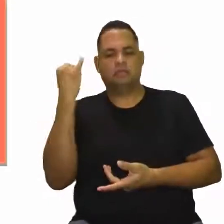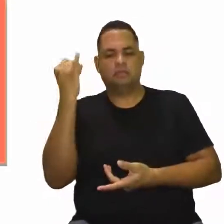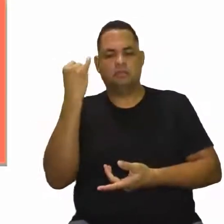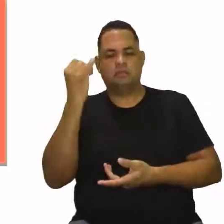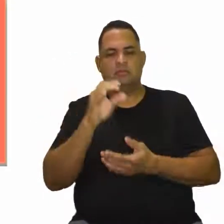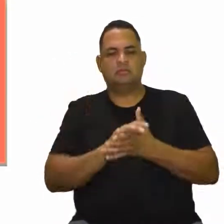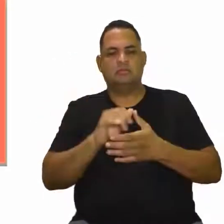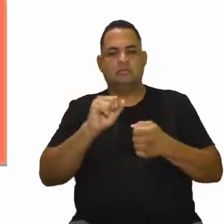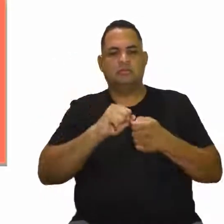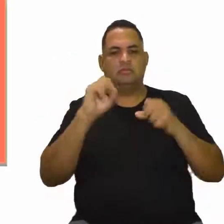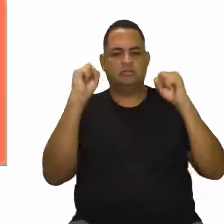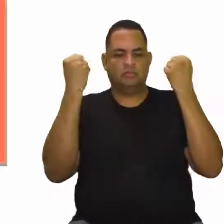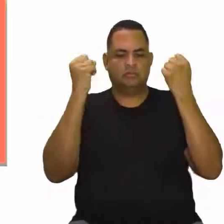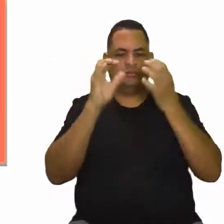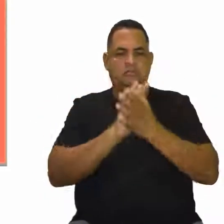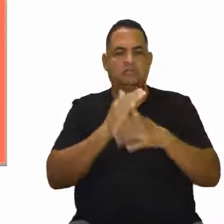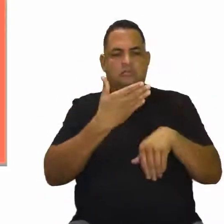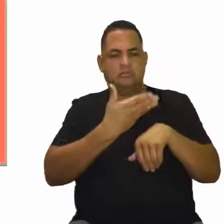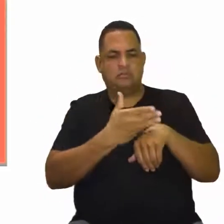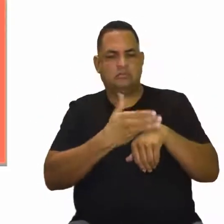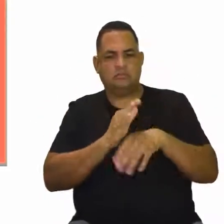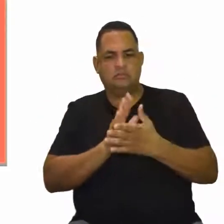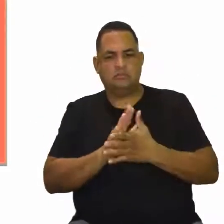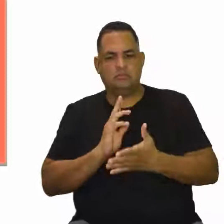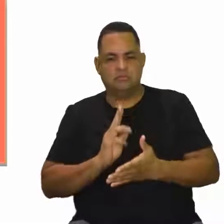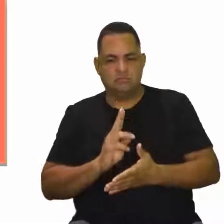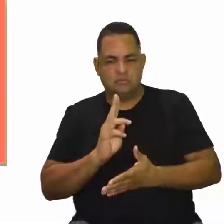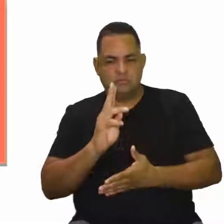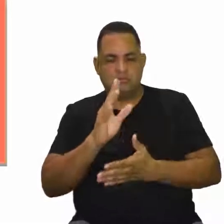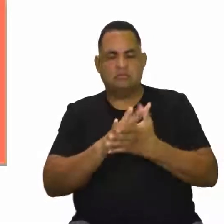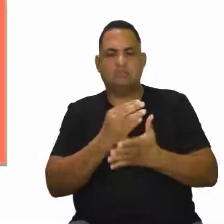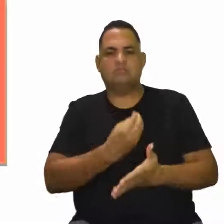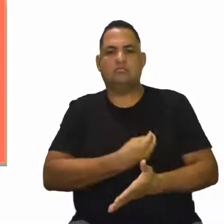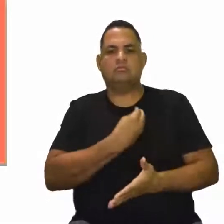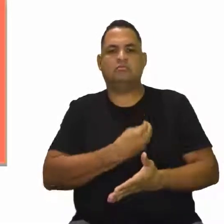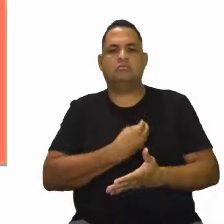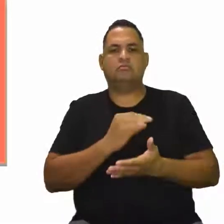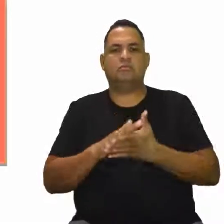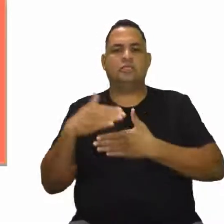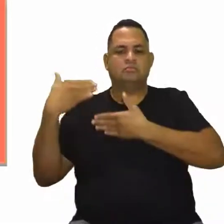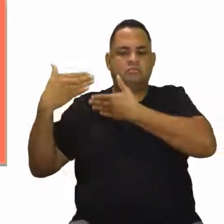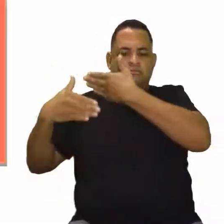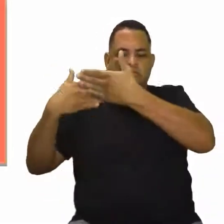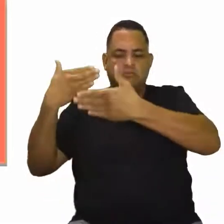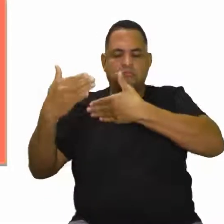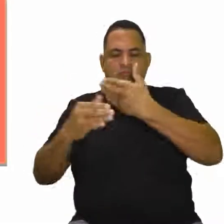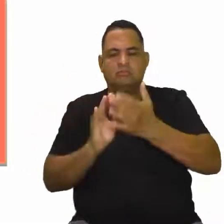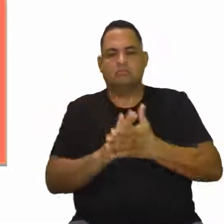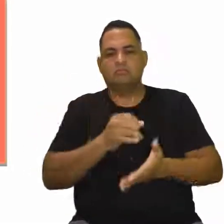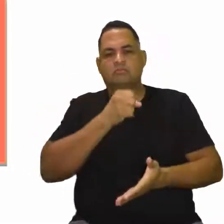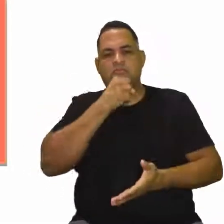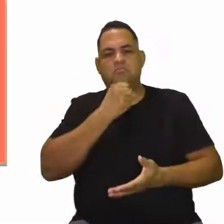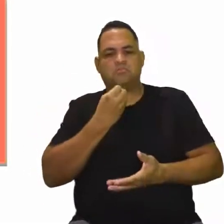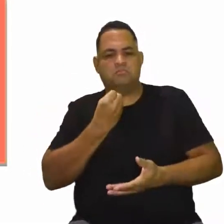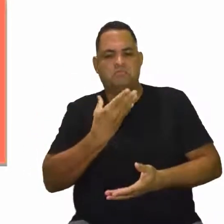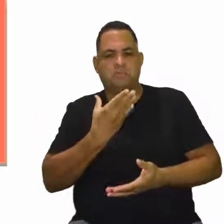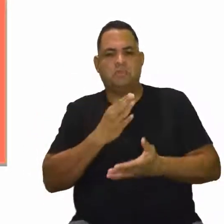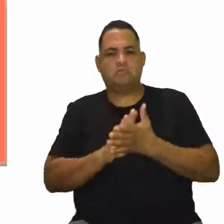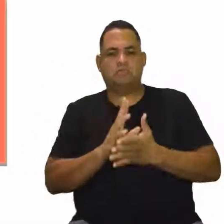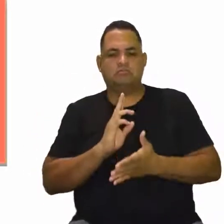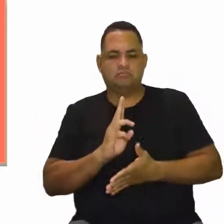física, realizar exercício físico ao longo da minha vida para que eu envelheça bem, para que eu garanta aí um